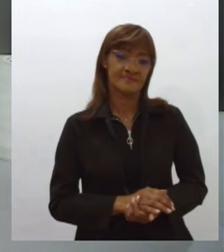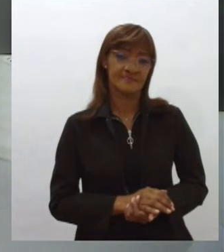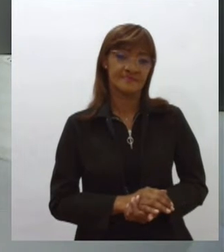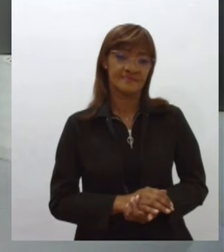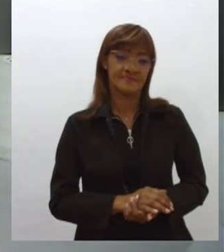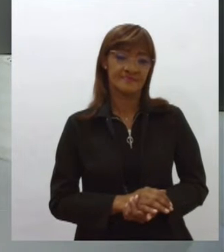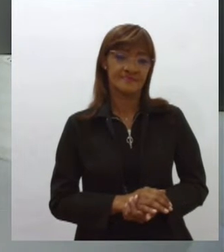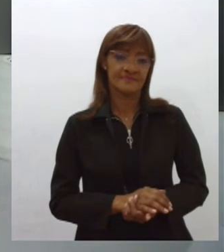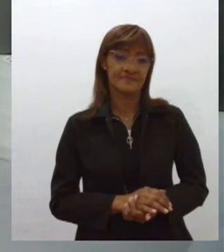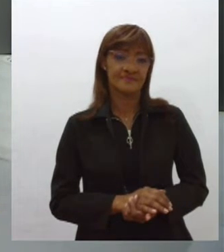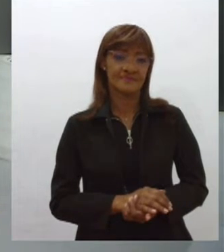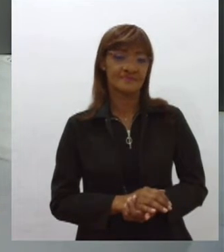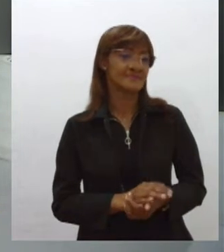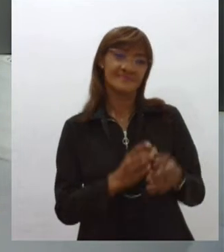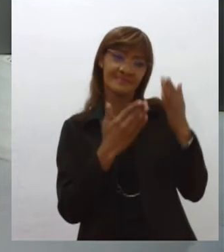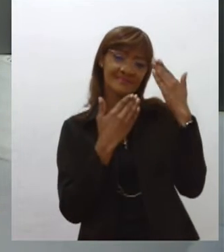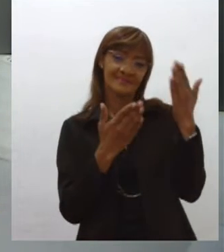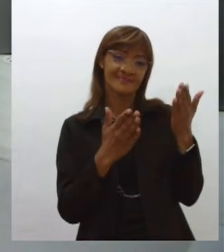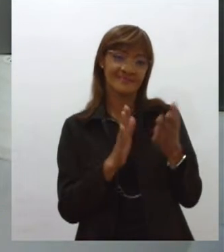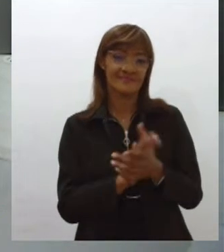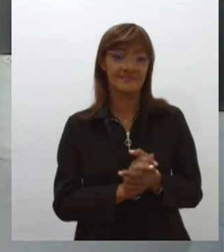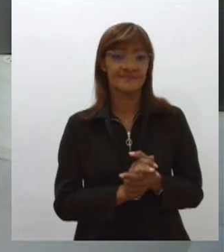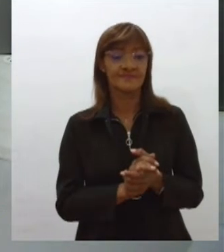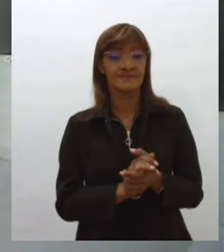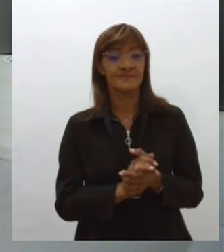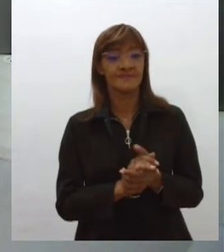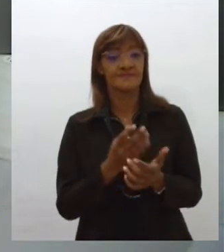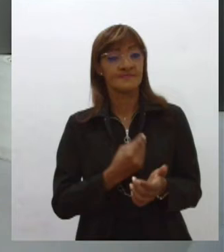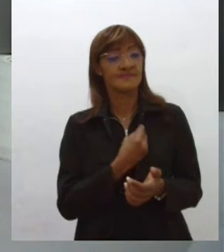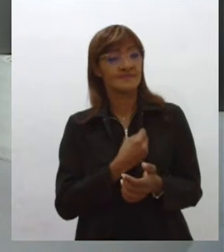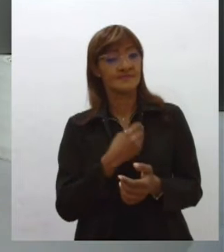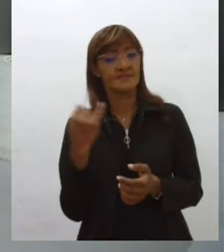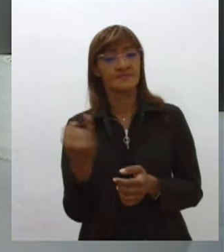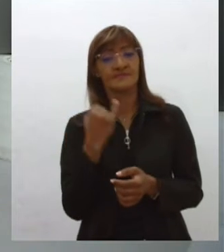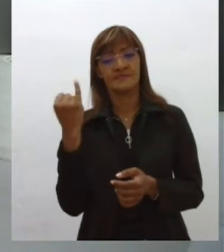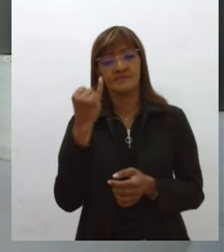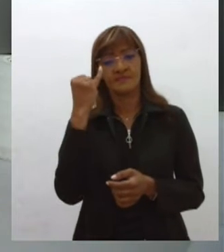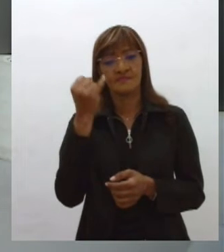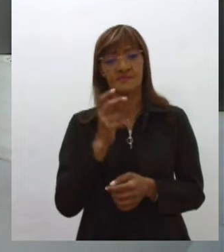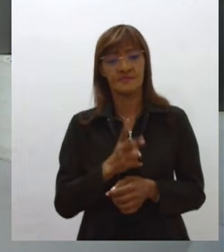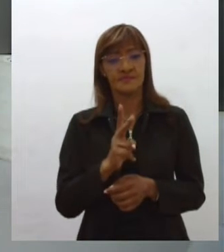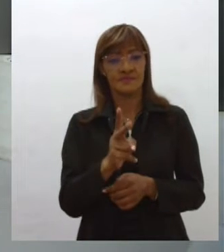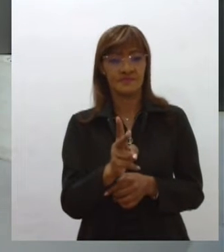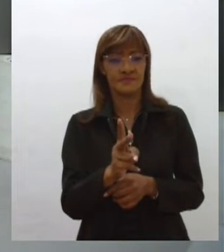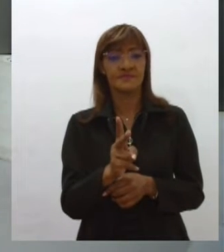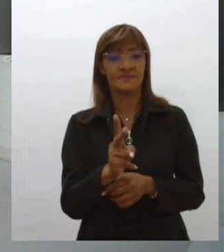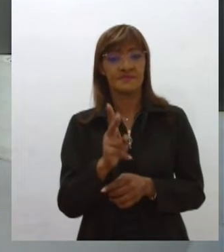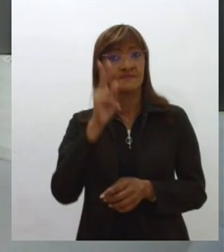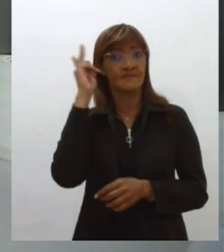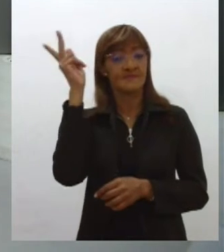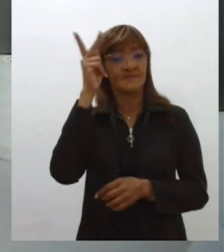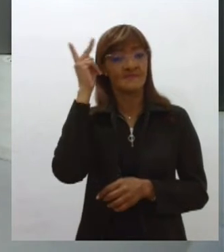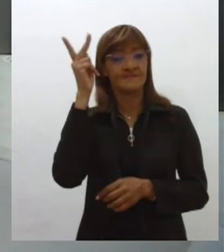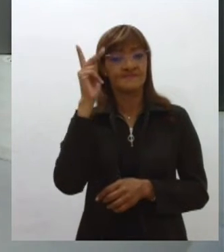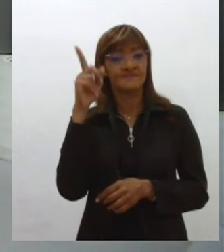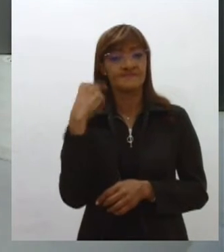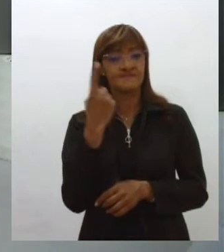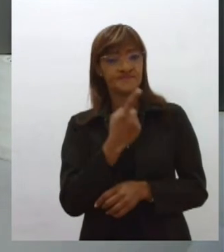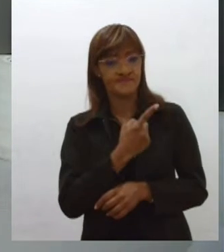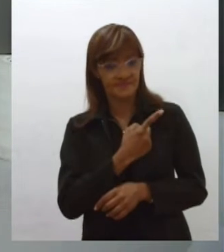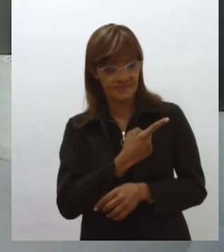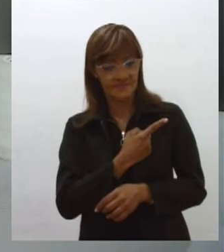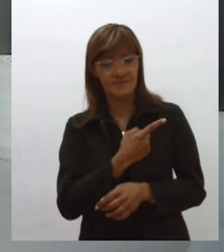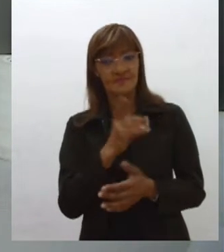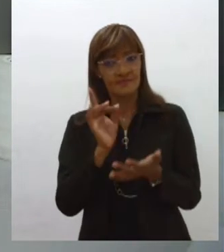De nada, eu que agradeço a participação. É muito importante contribuir sempre um pouquinho da nossa história, porque a história é pertencimento, a história é